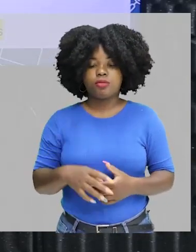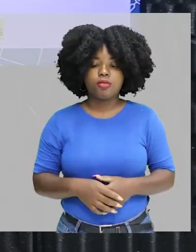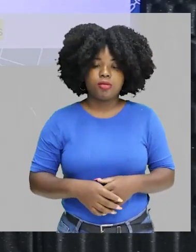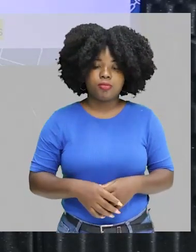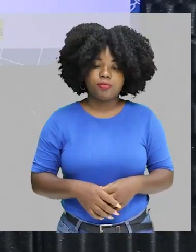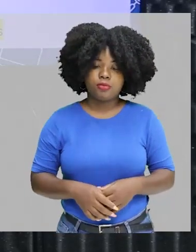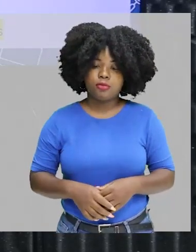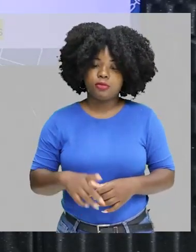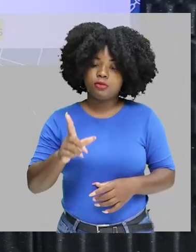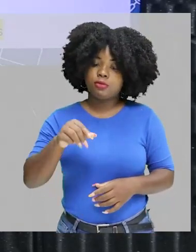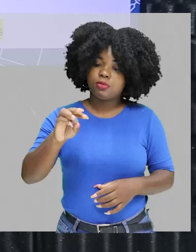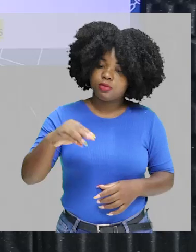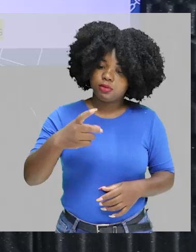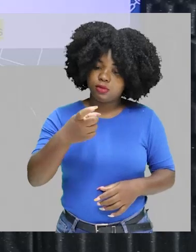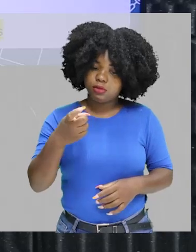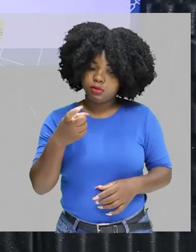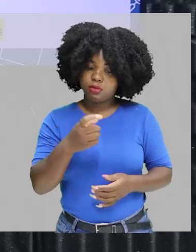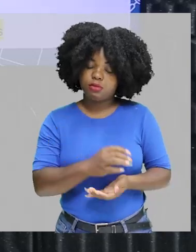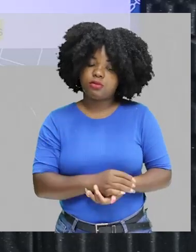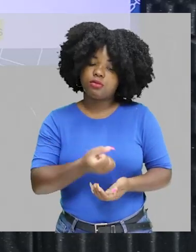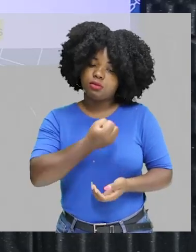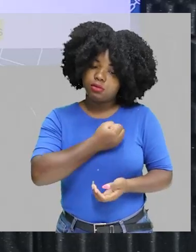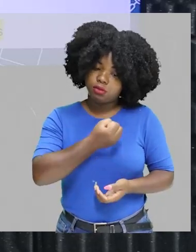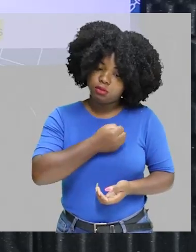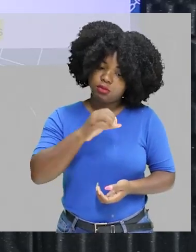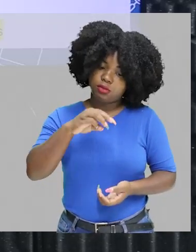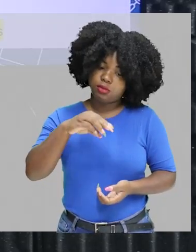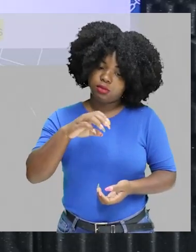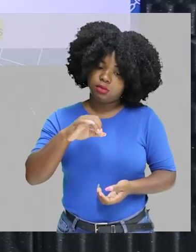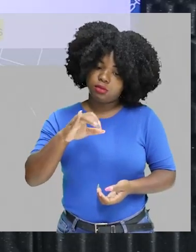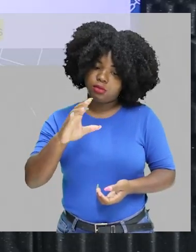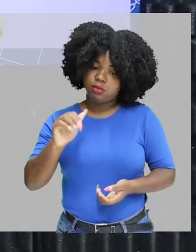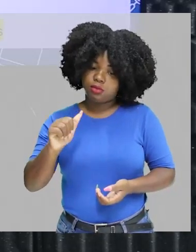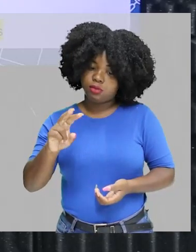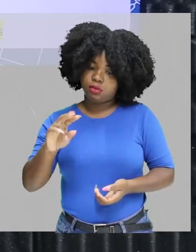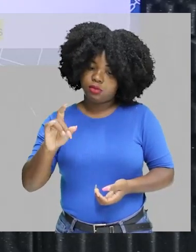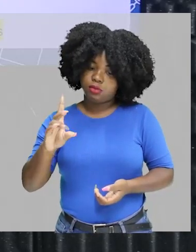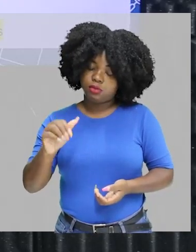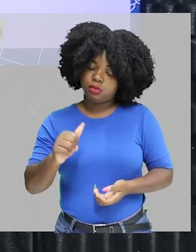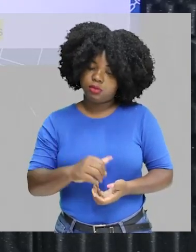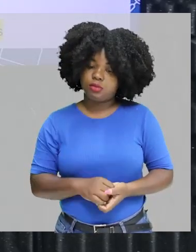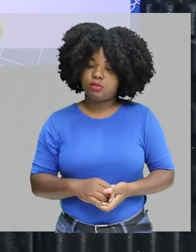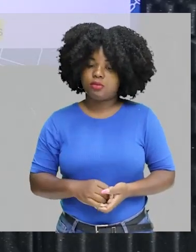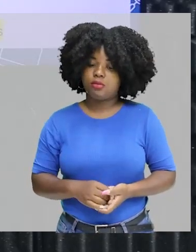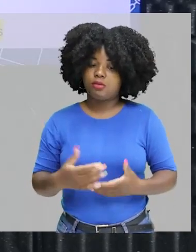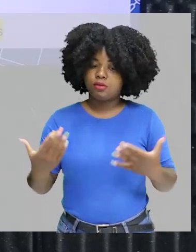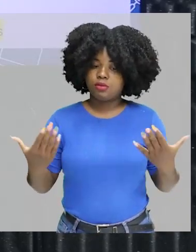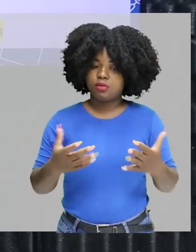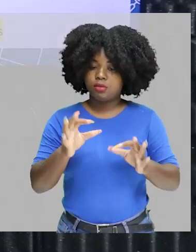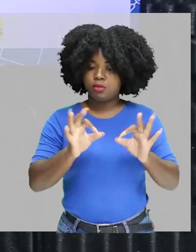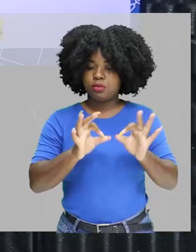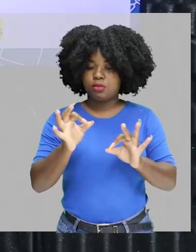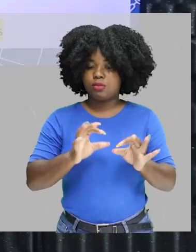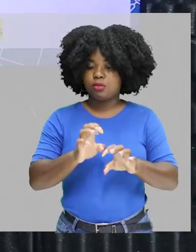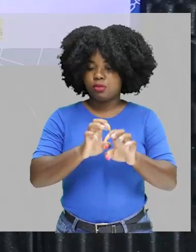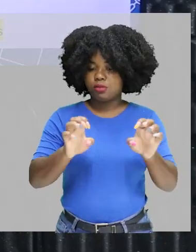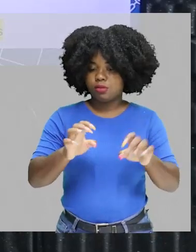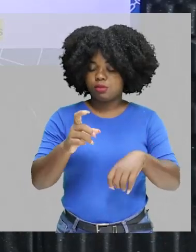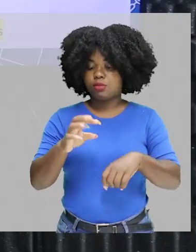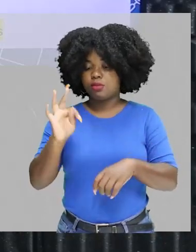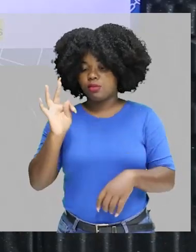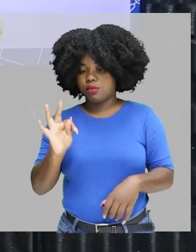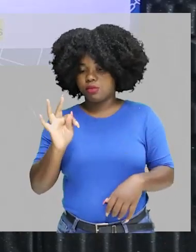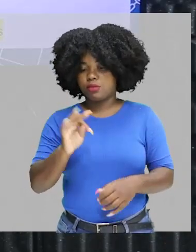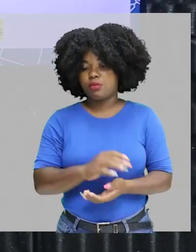E quem é x é o número de meias-vidas. Tudo bem? Agora, vamos para a equação do tempo.